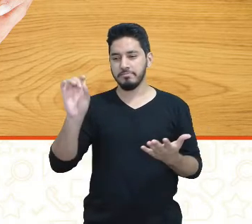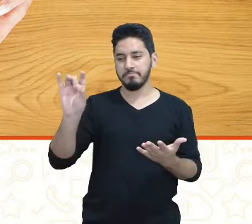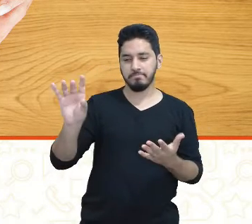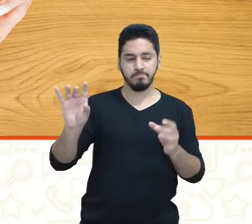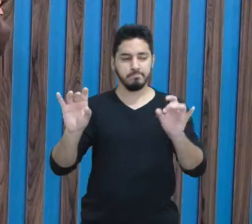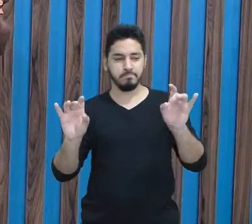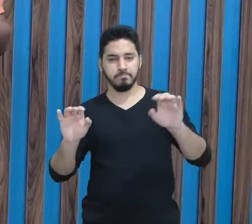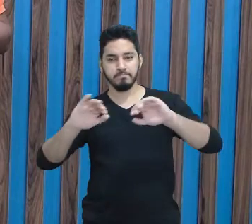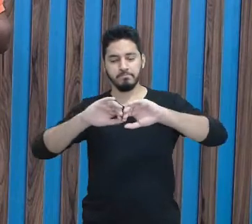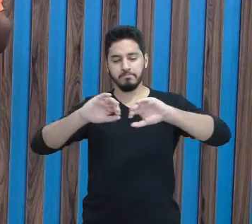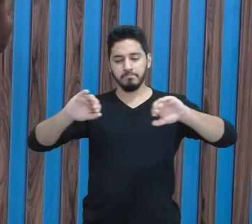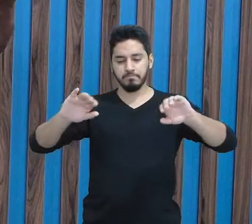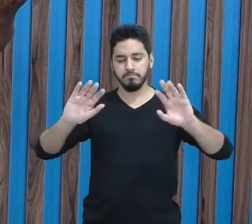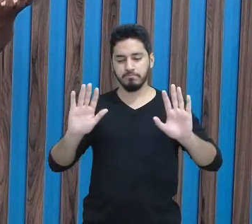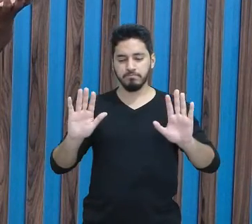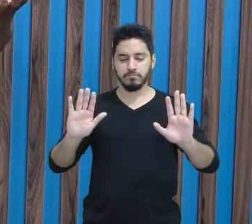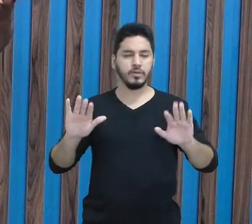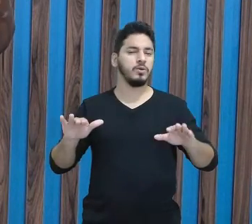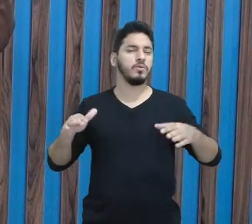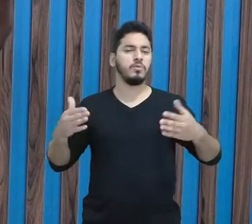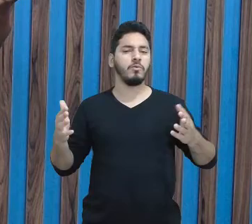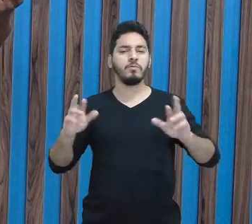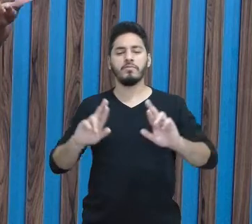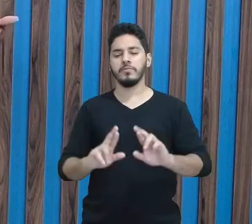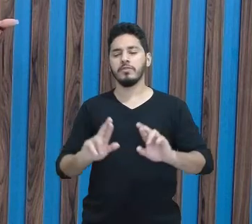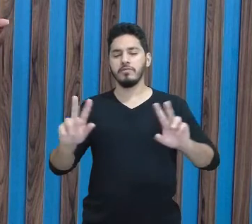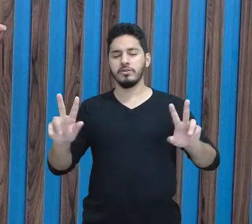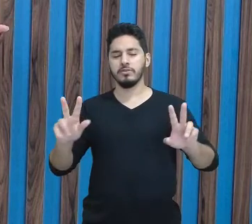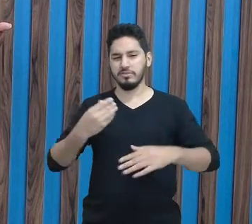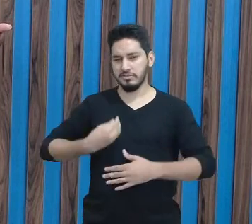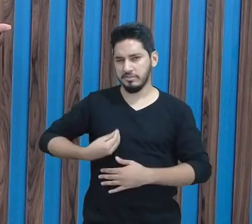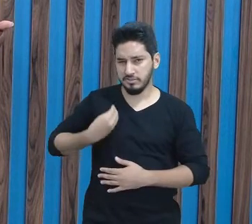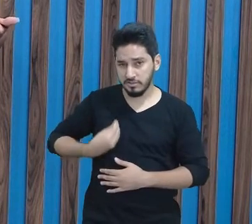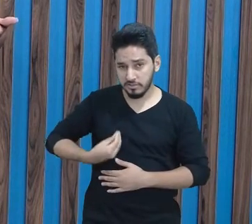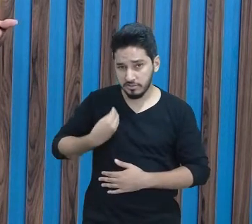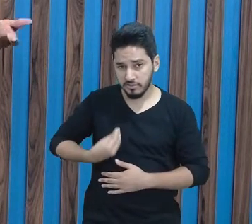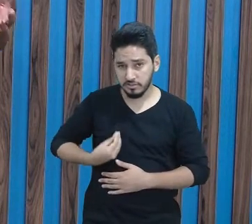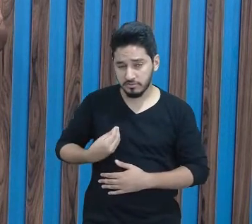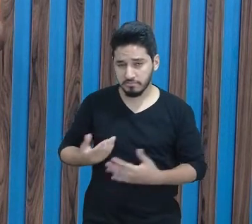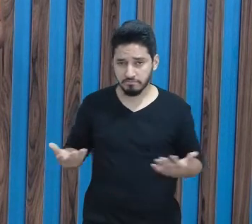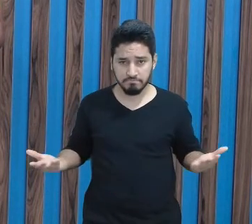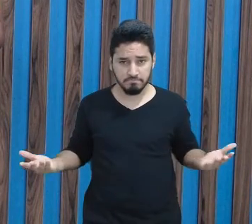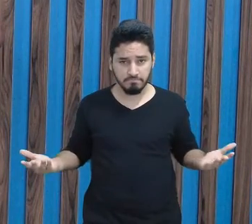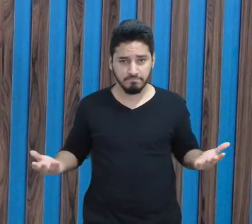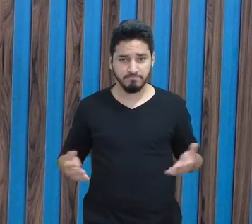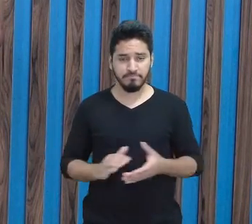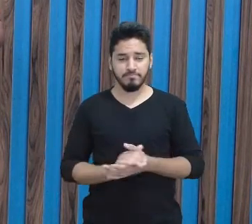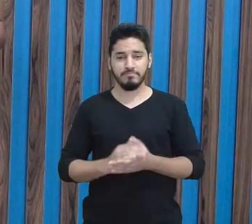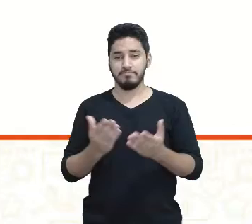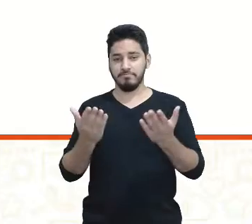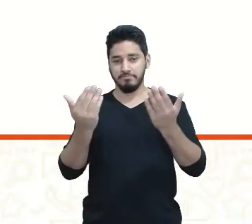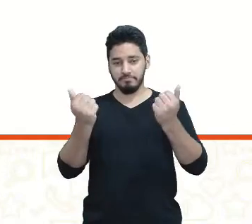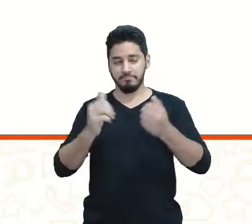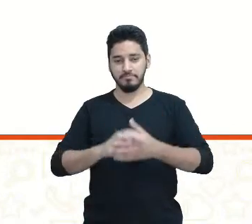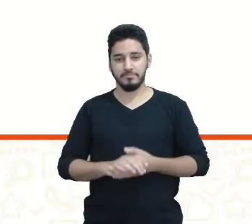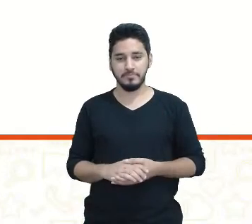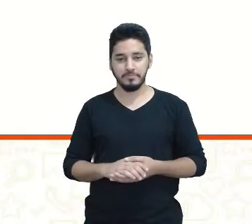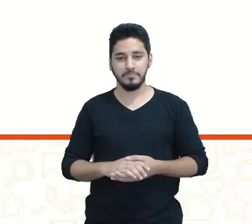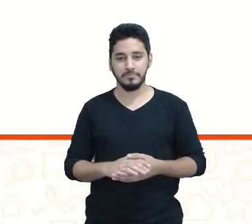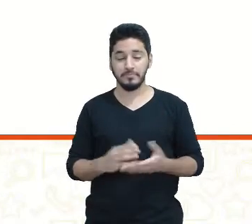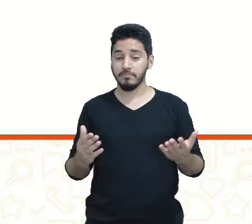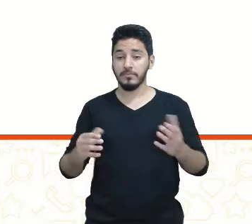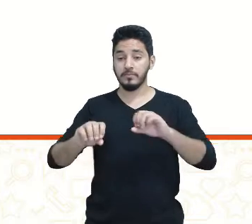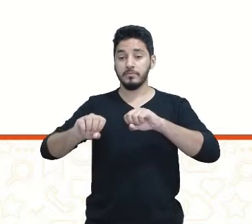e quais são as diferenças e se existem diferenças. Vamos lá? Então, a